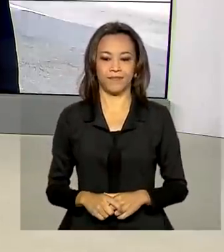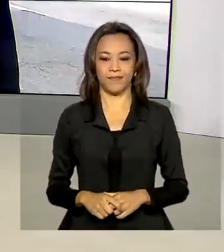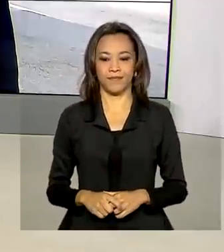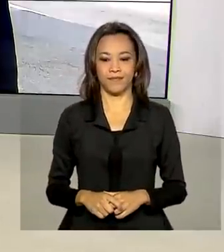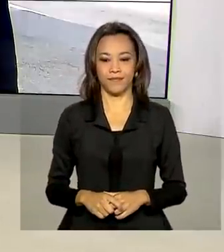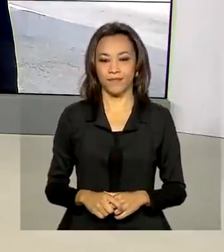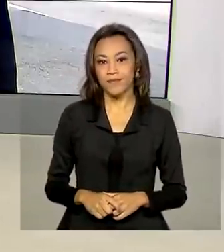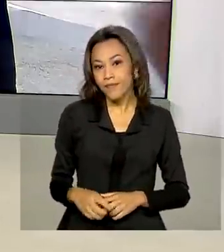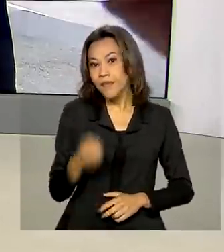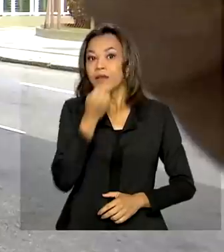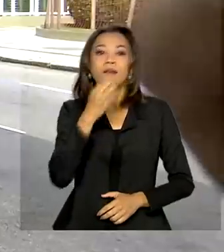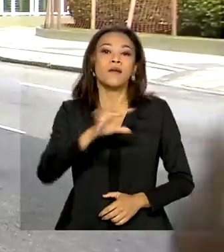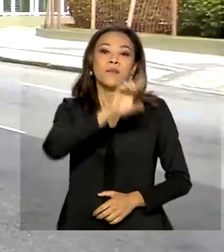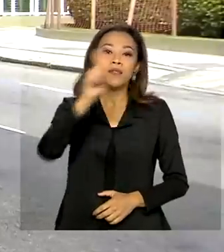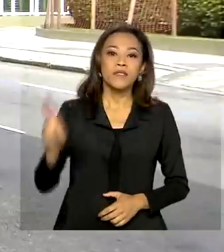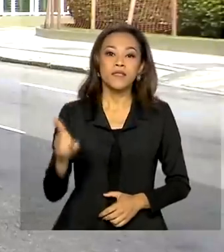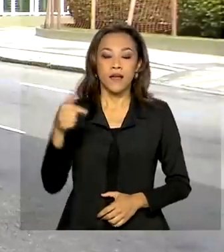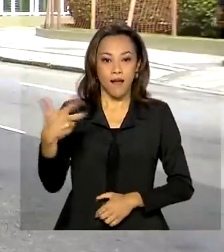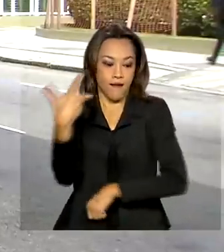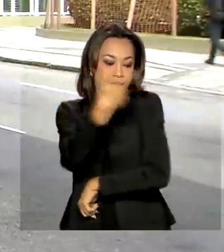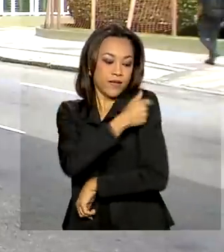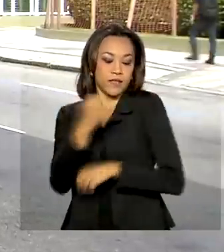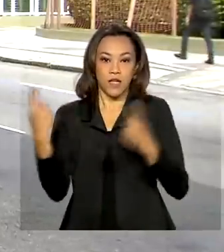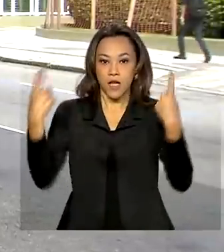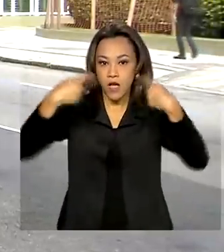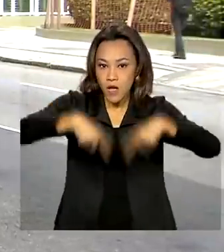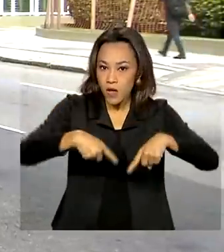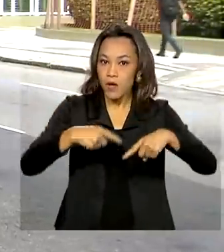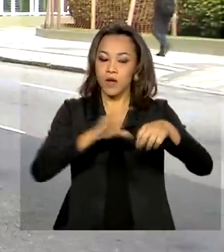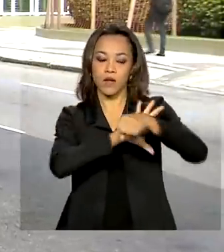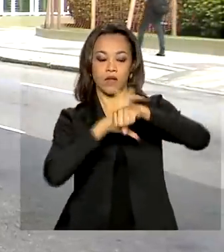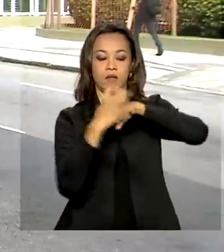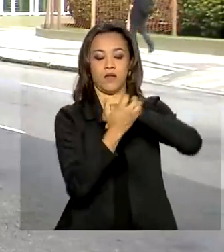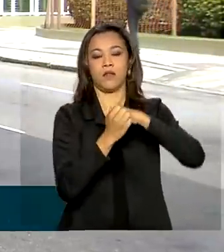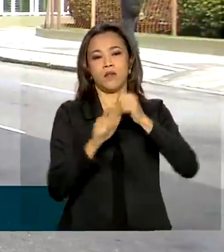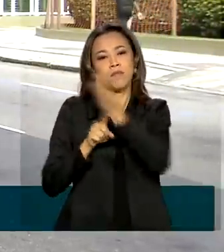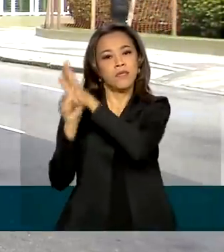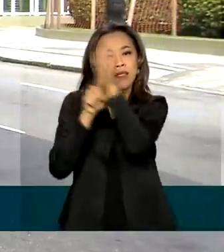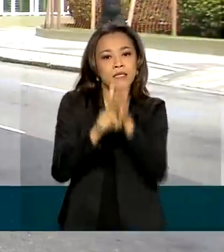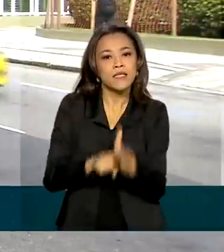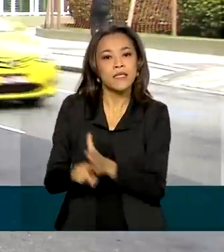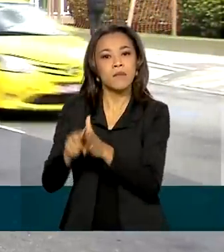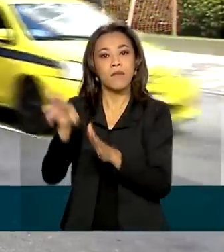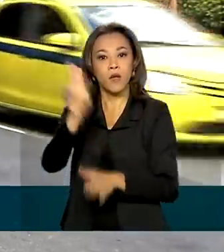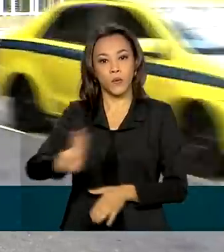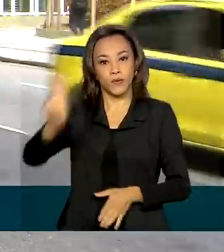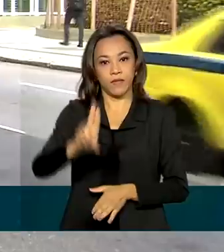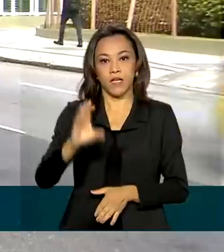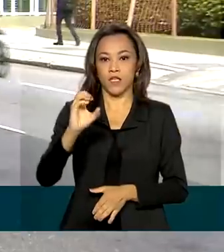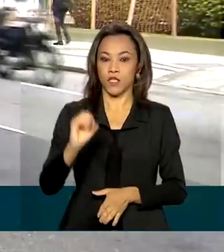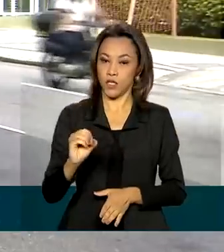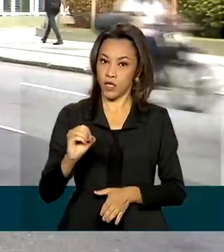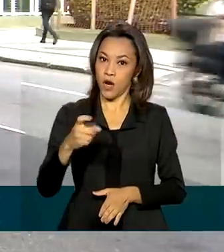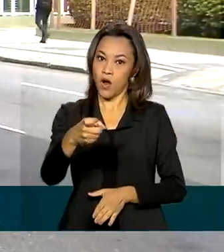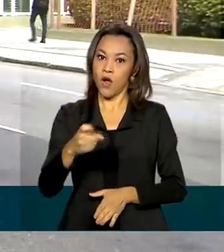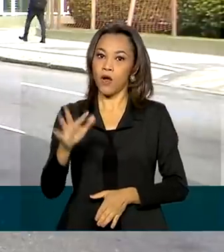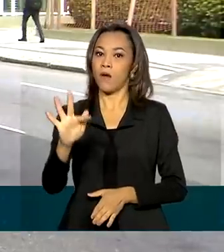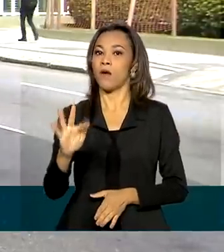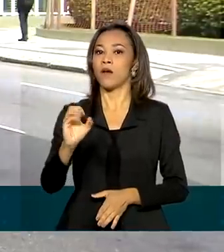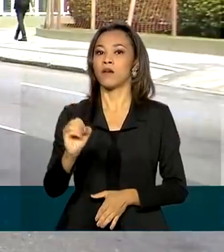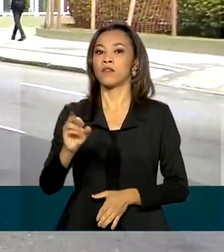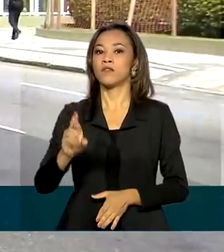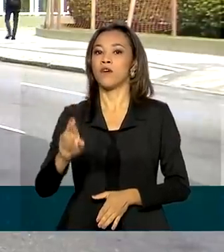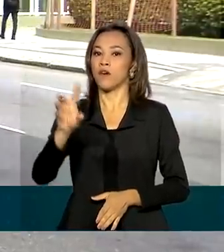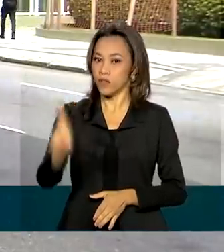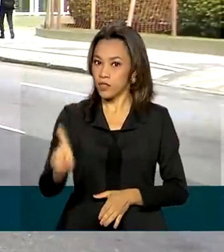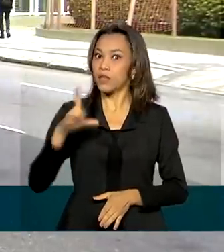Bom dia, Manu! A vacina contra o coronavírus, desenvolvida pela Universidade de Oxford, em parceria com a farmacêutica AstraZeneca,